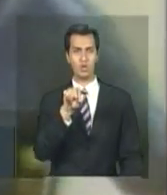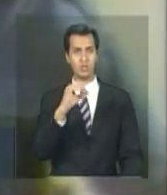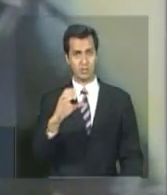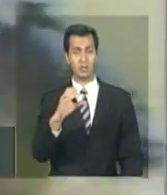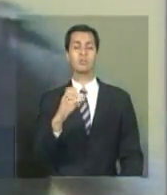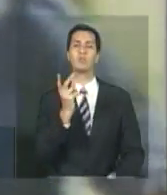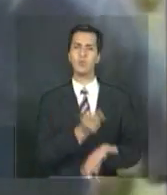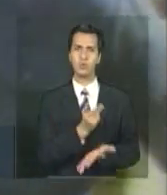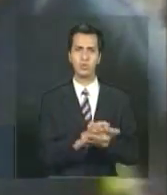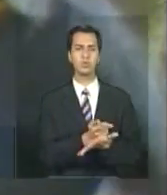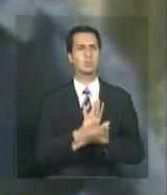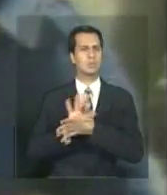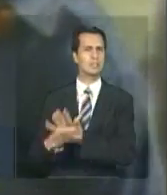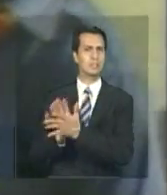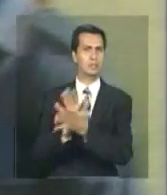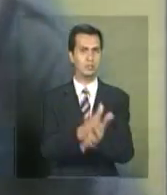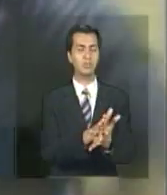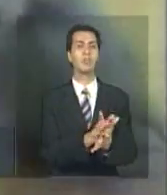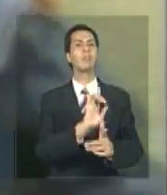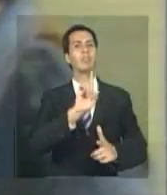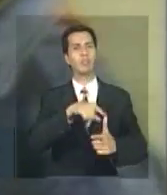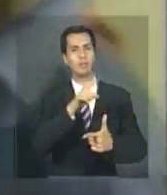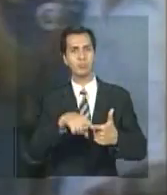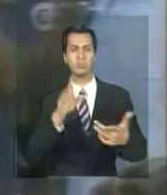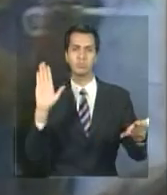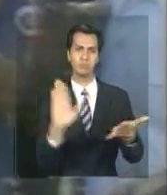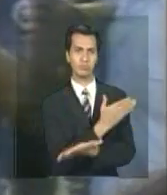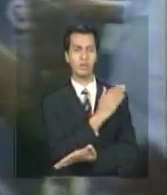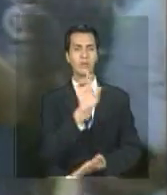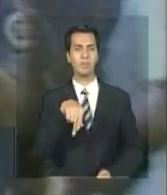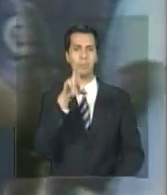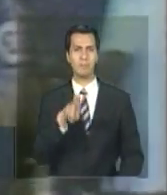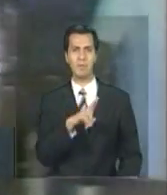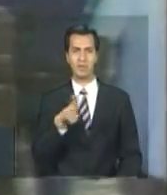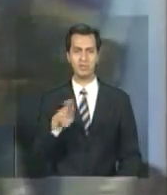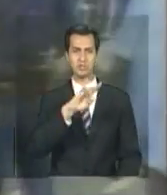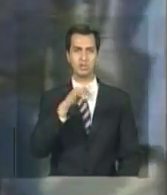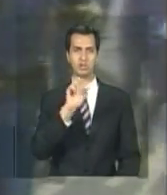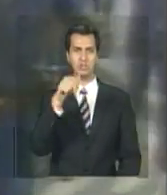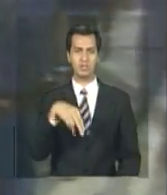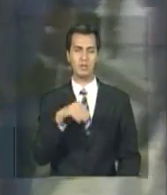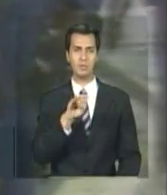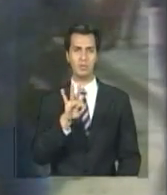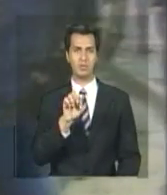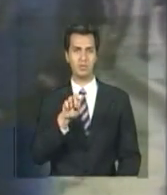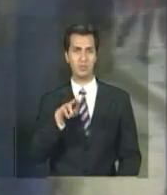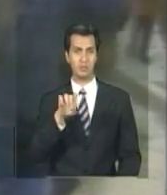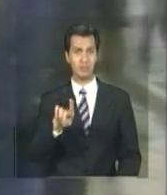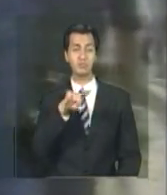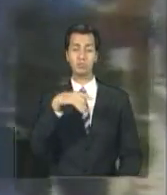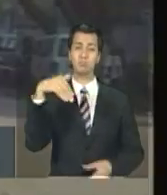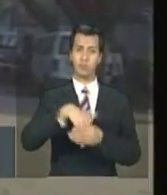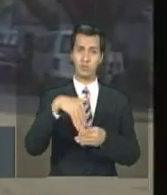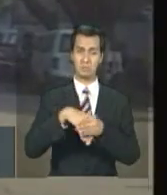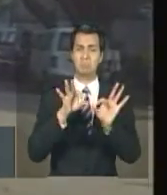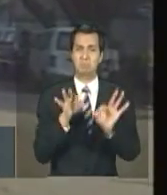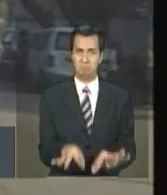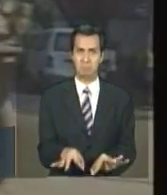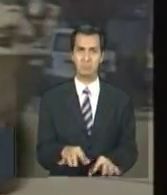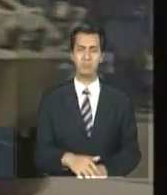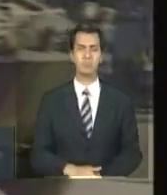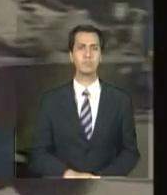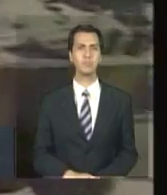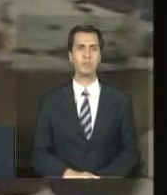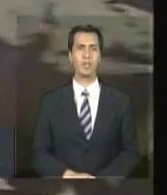de terror do pai e foi deposto pelo padre Jean-Bertrand Aristide, que venceu eleições livres. Aristide foi